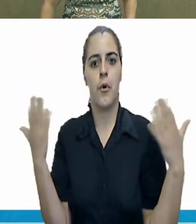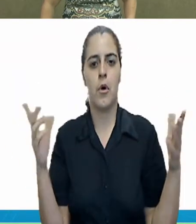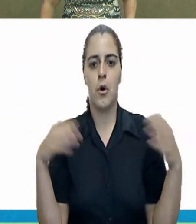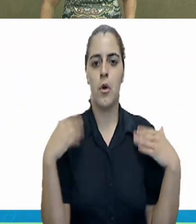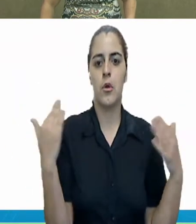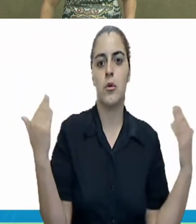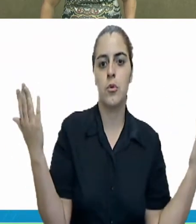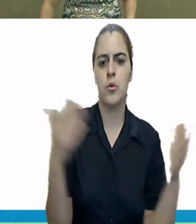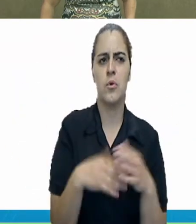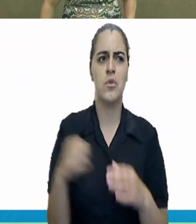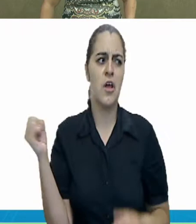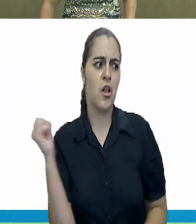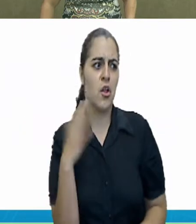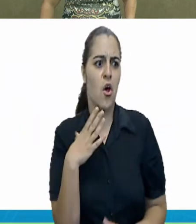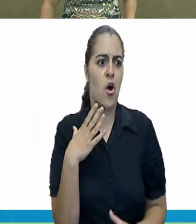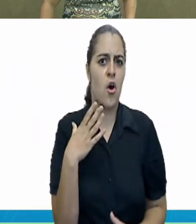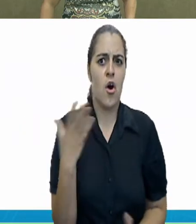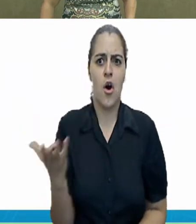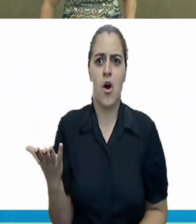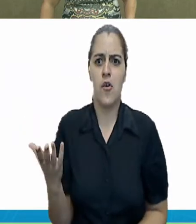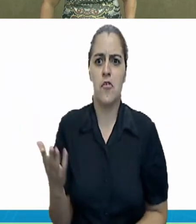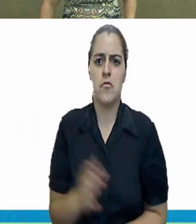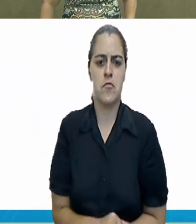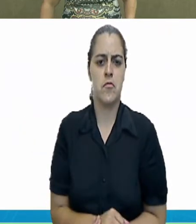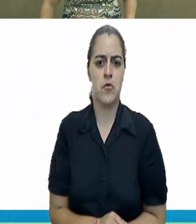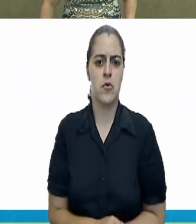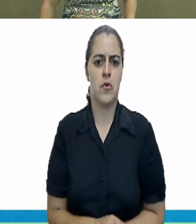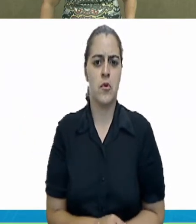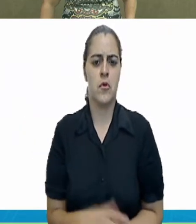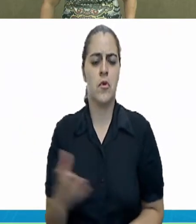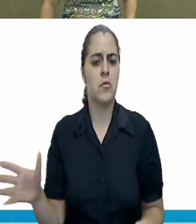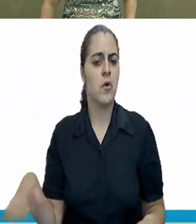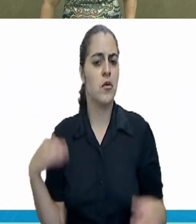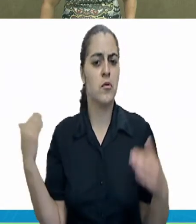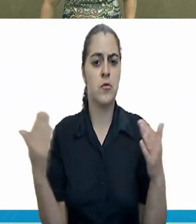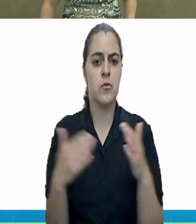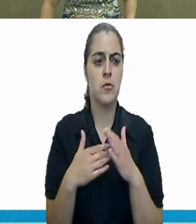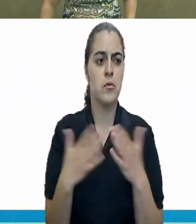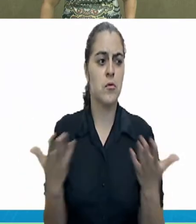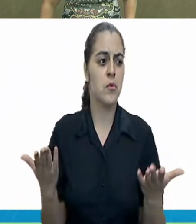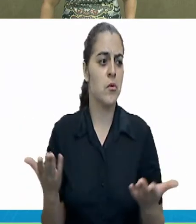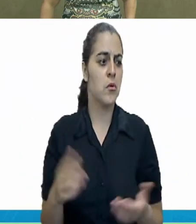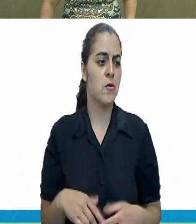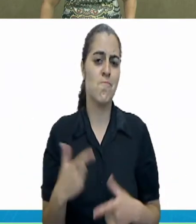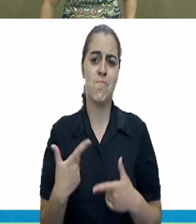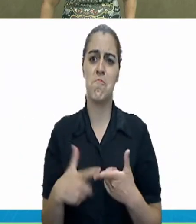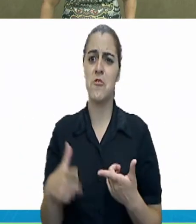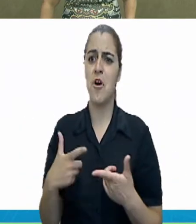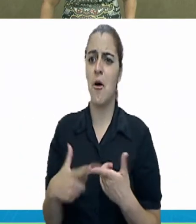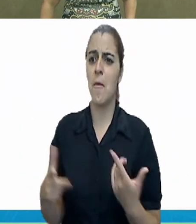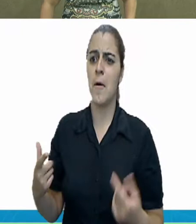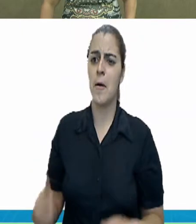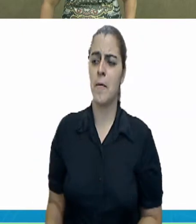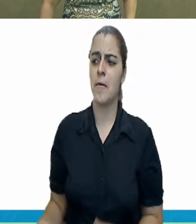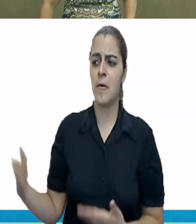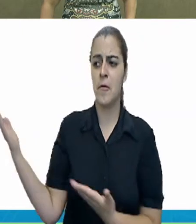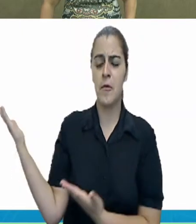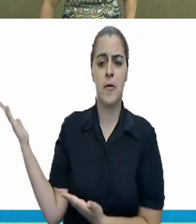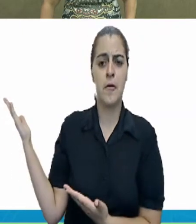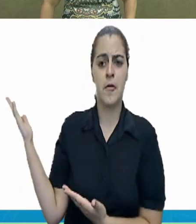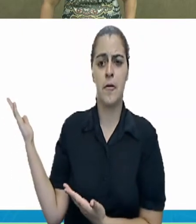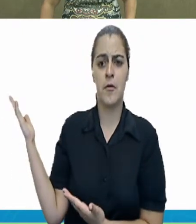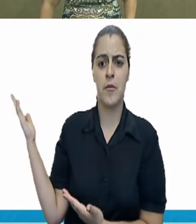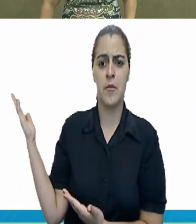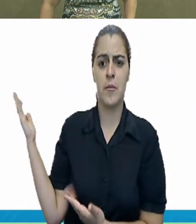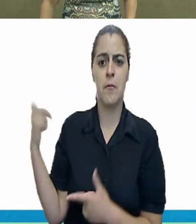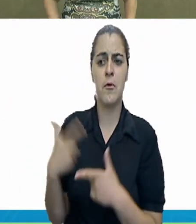tudo é novidade e quase tudo é problema. Vamos ver que tipo de